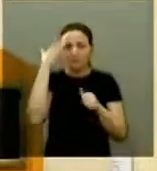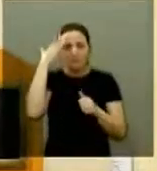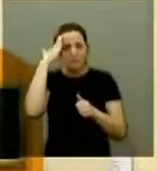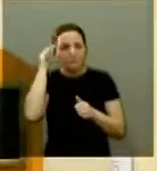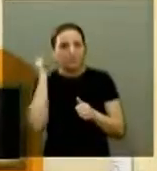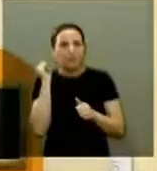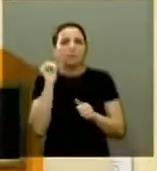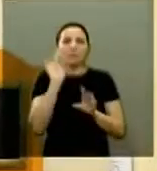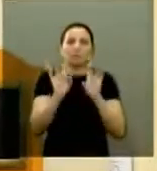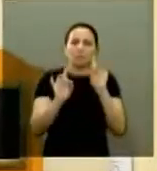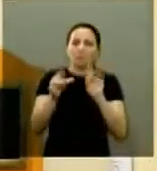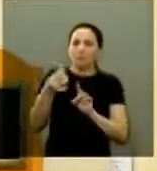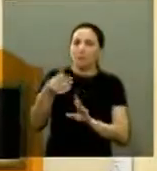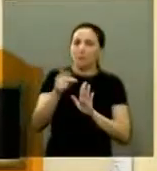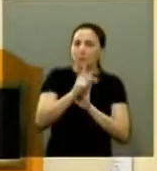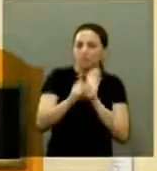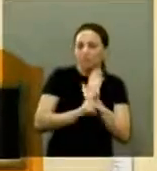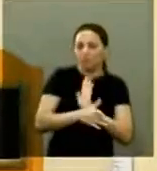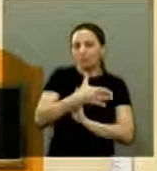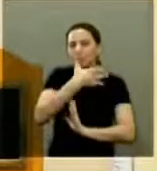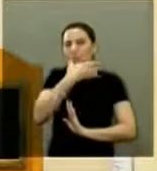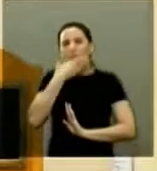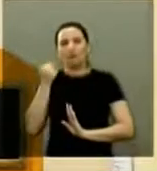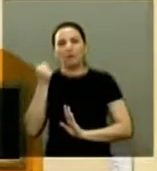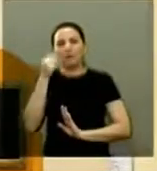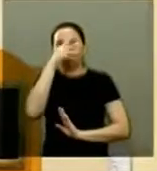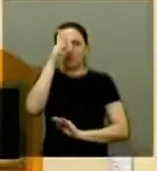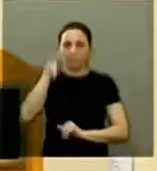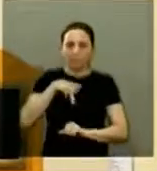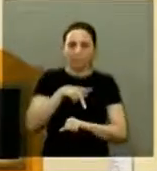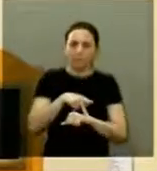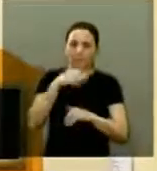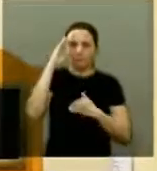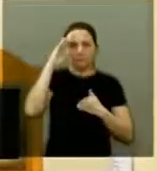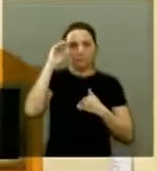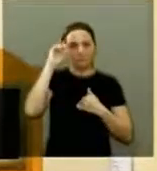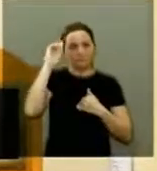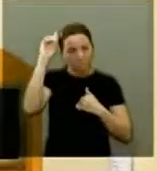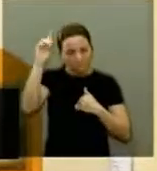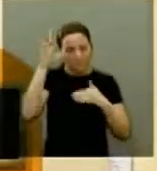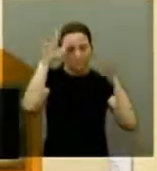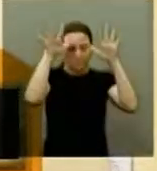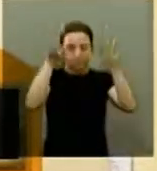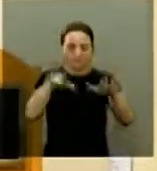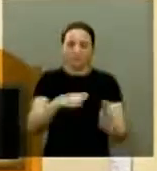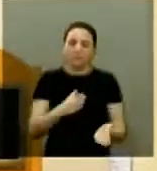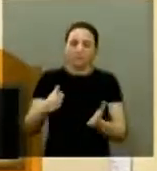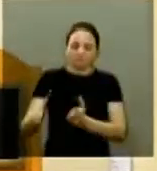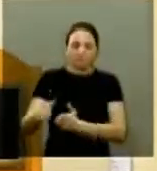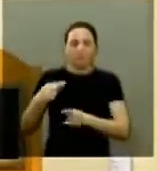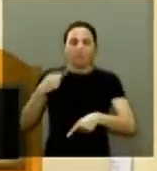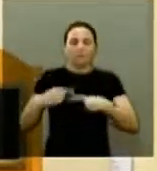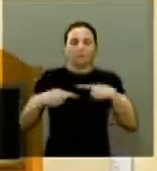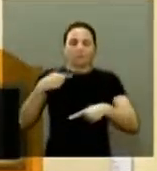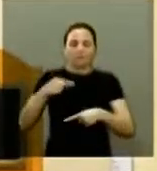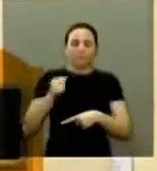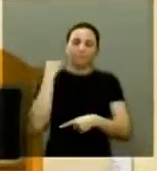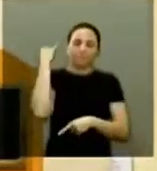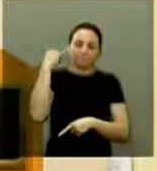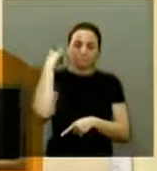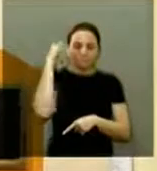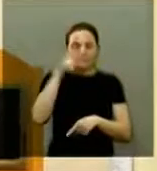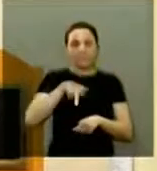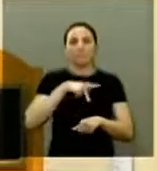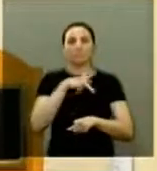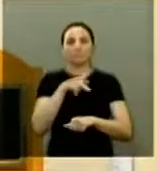escolha o melhor projeto para o nosso país e que Deus nos abençoe no próximo período político tão importante para o